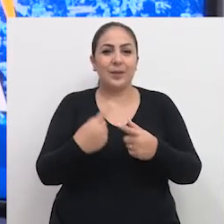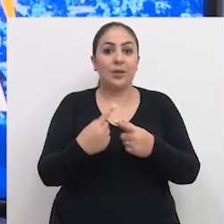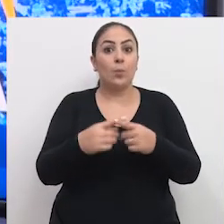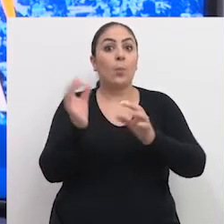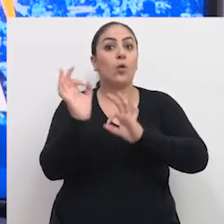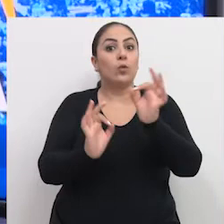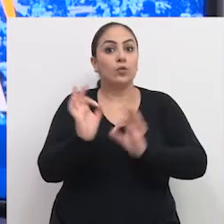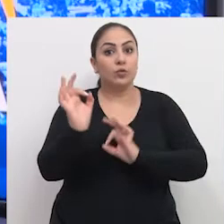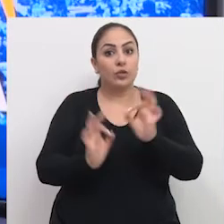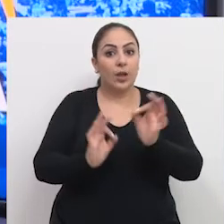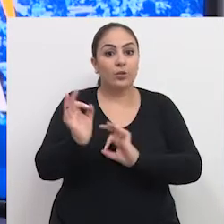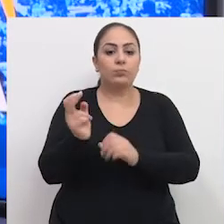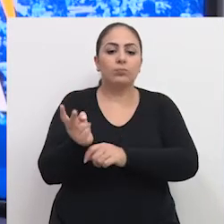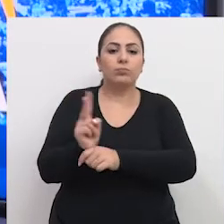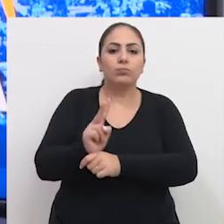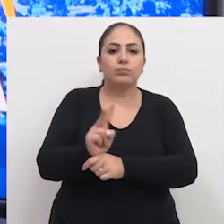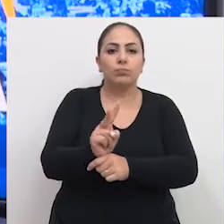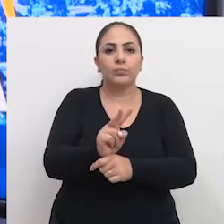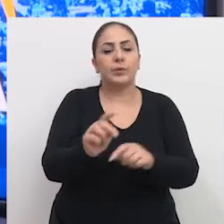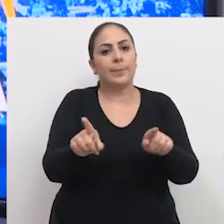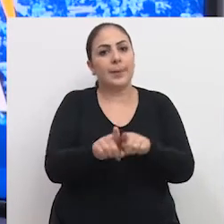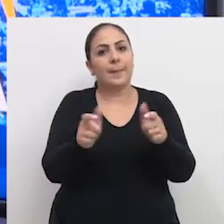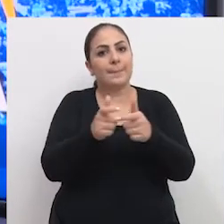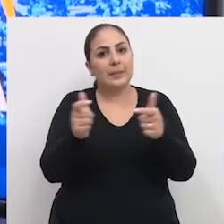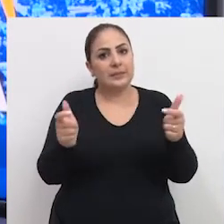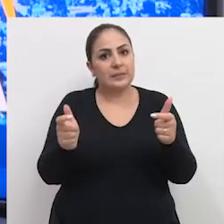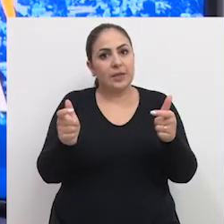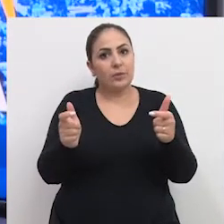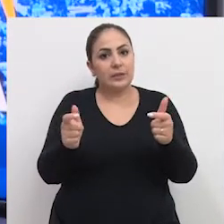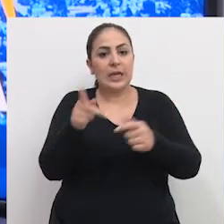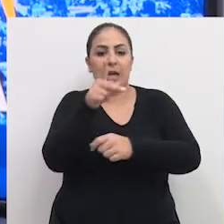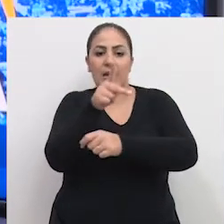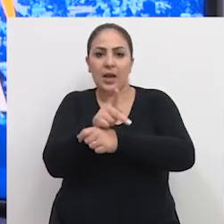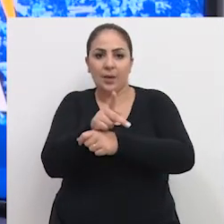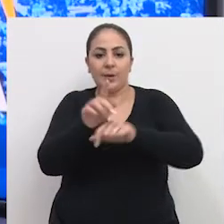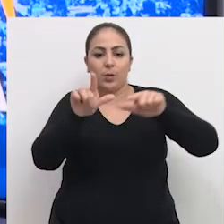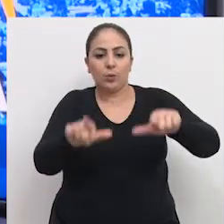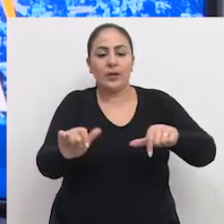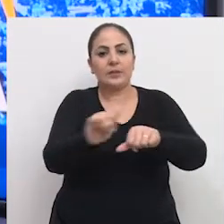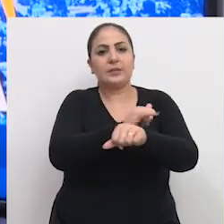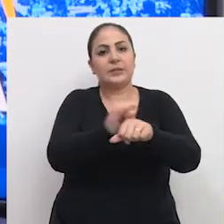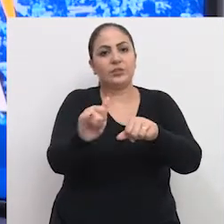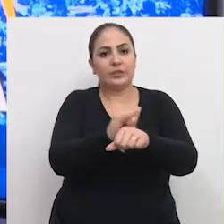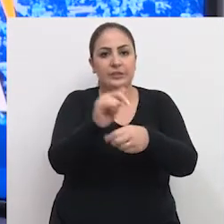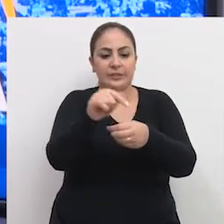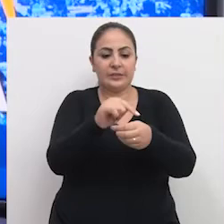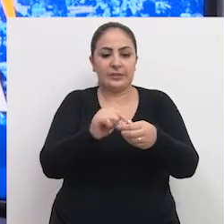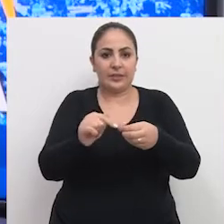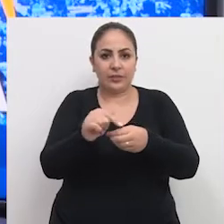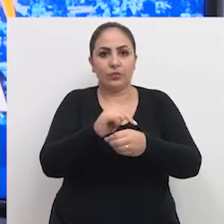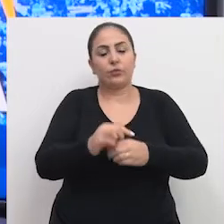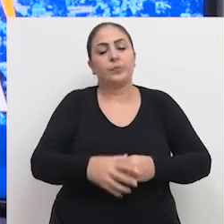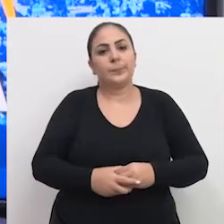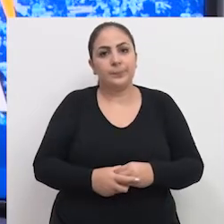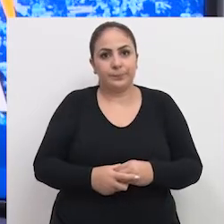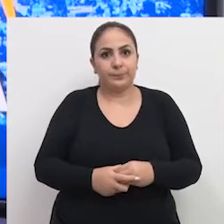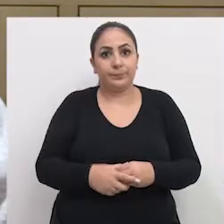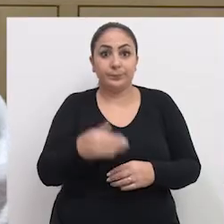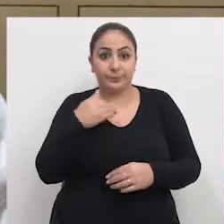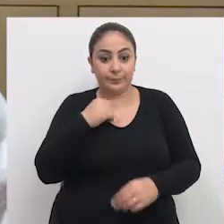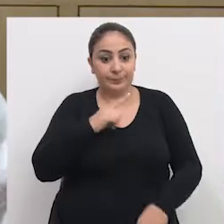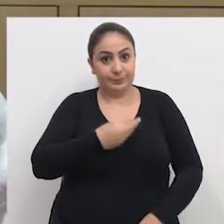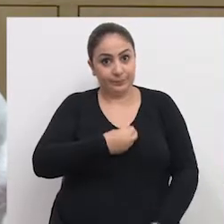fica por conta do projeto Guardião e a ampliação do vídeo monitoramento em pontos estratégicos da cidade.